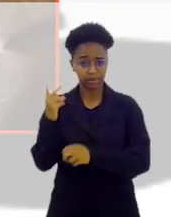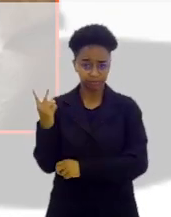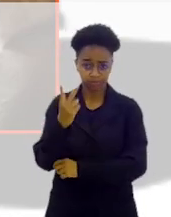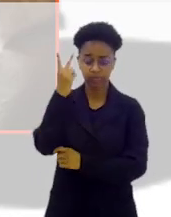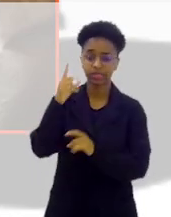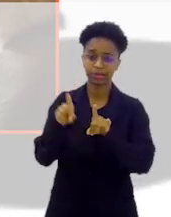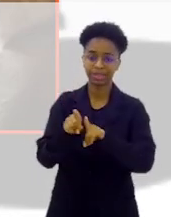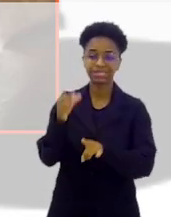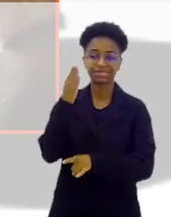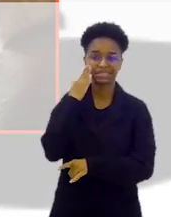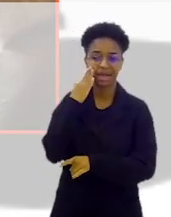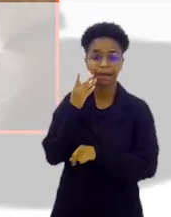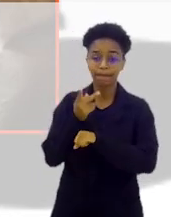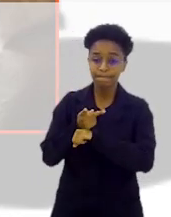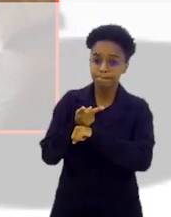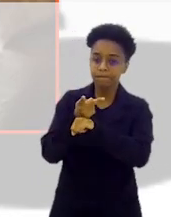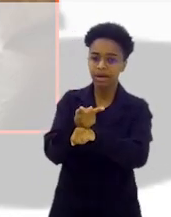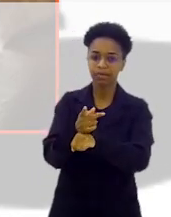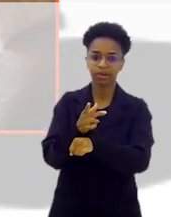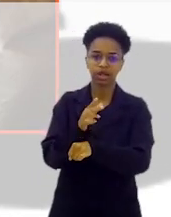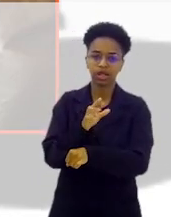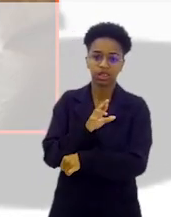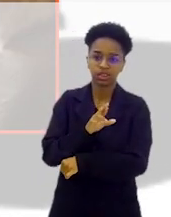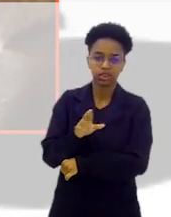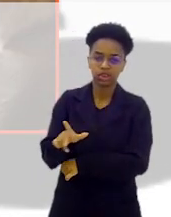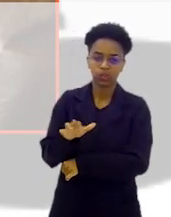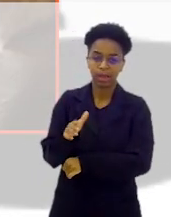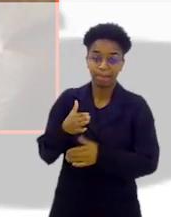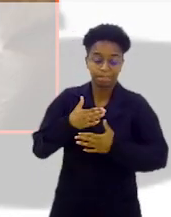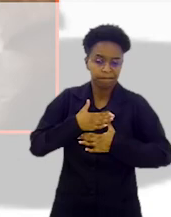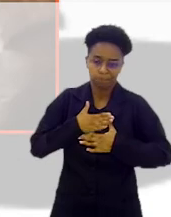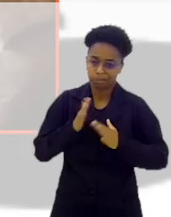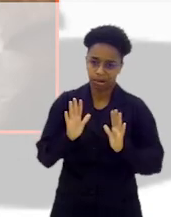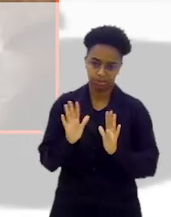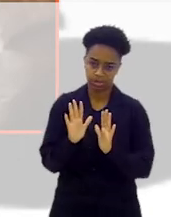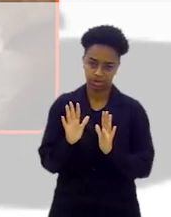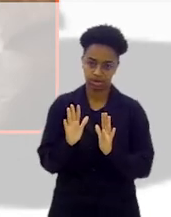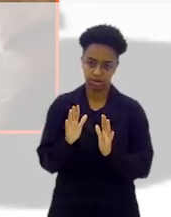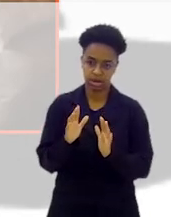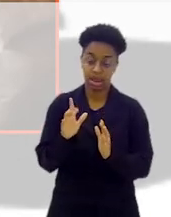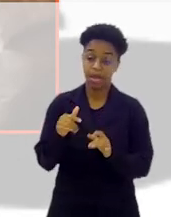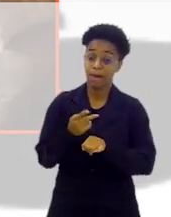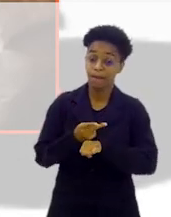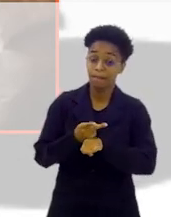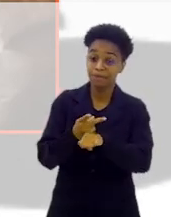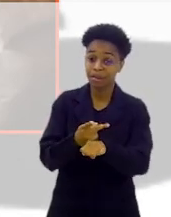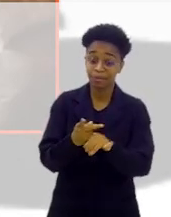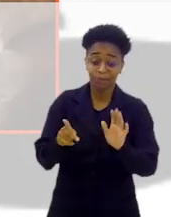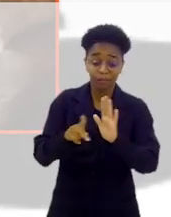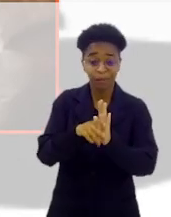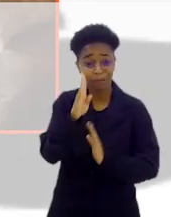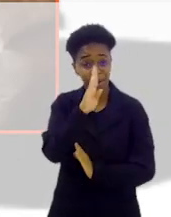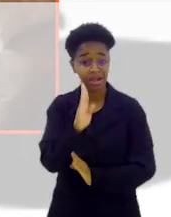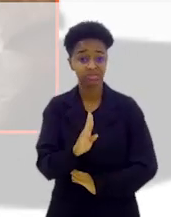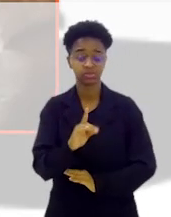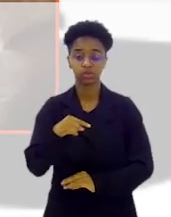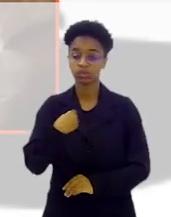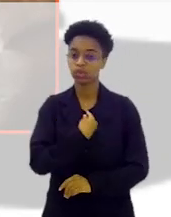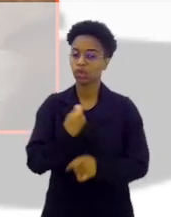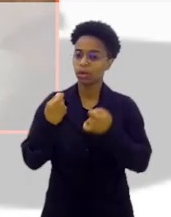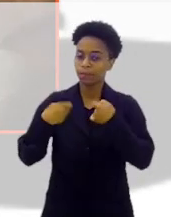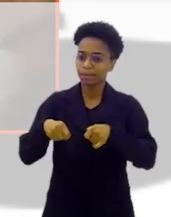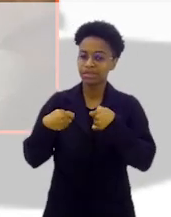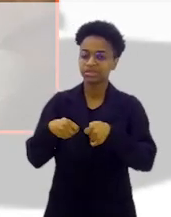disso e sabem que esse prêmio não é um prêmio para o José Humberto Henriquez, é um prêmio para o Nós